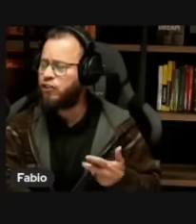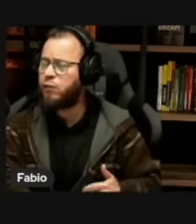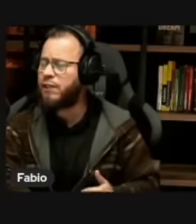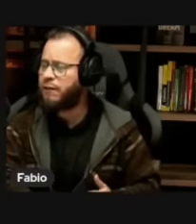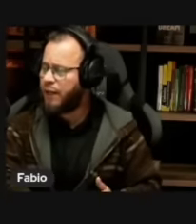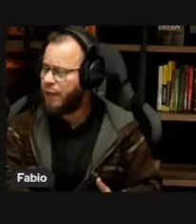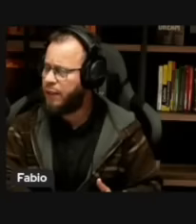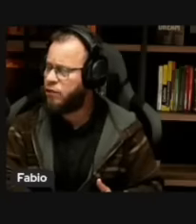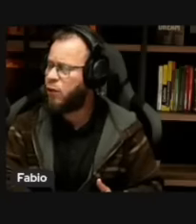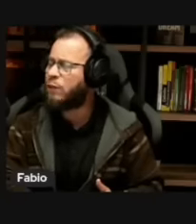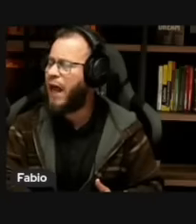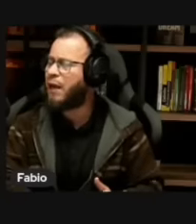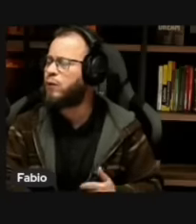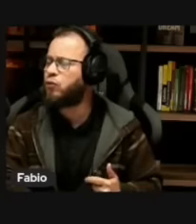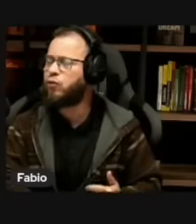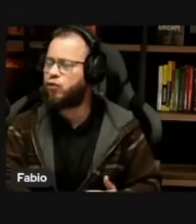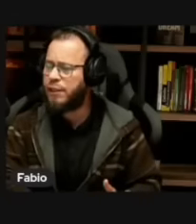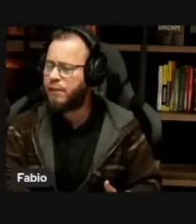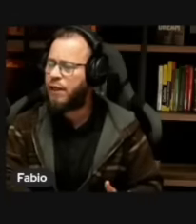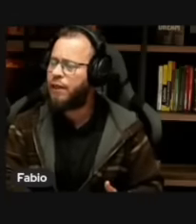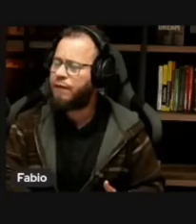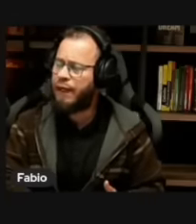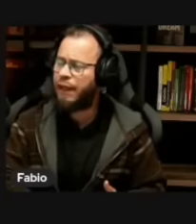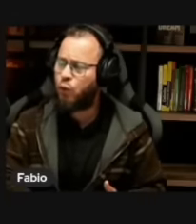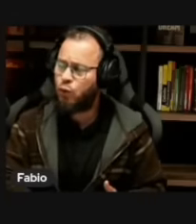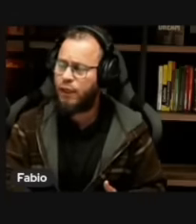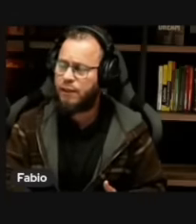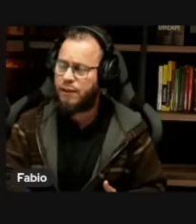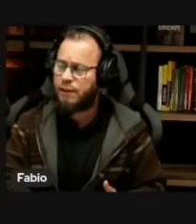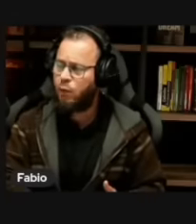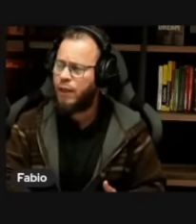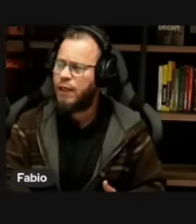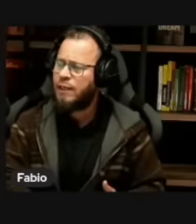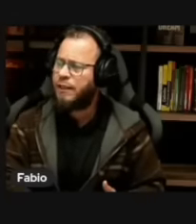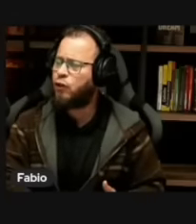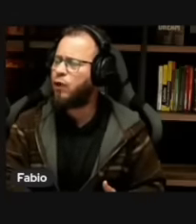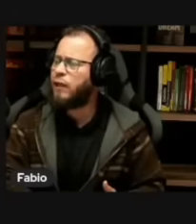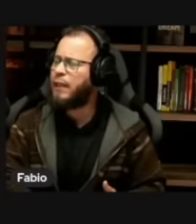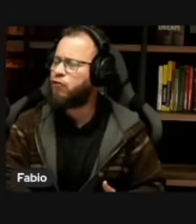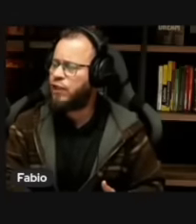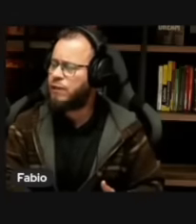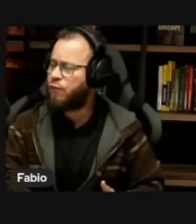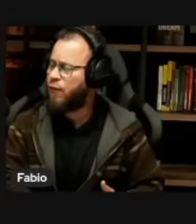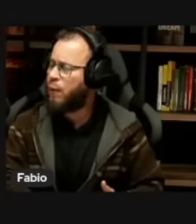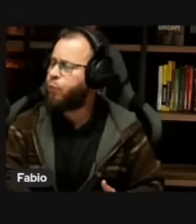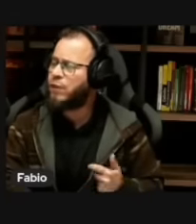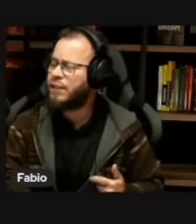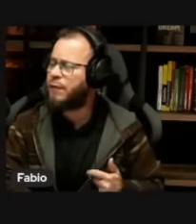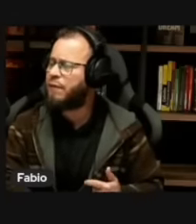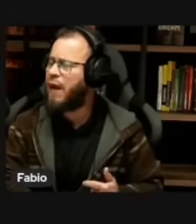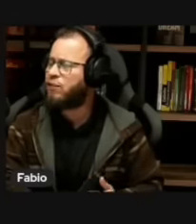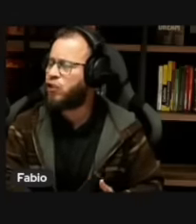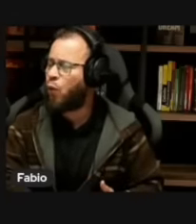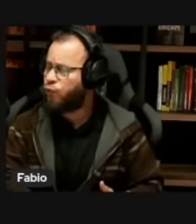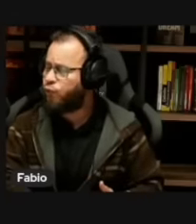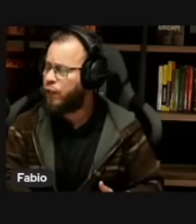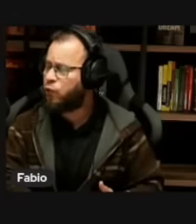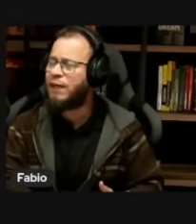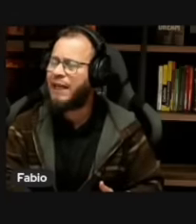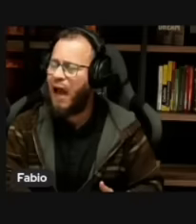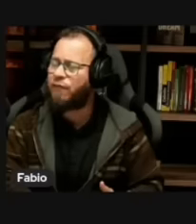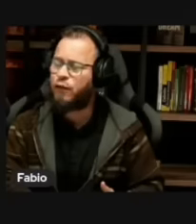atinge seus integrantes ao largo da justiça, declarou durante a sessão. O senador também disse ver possibilidade de